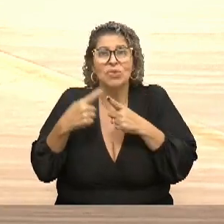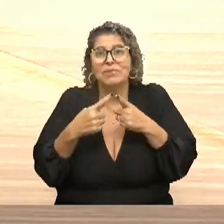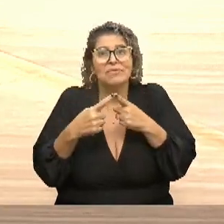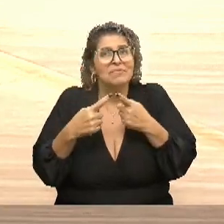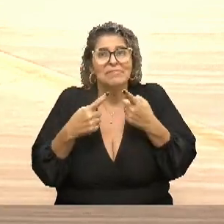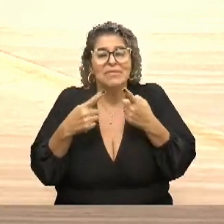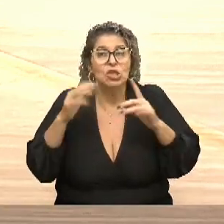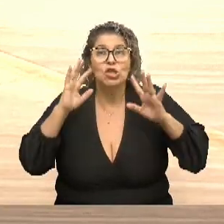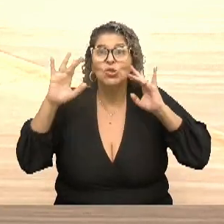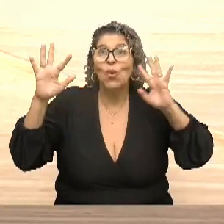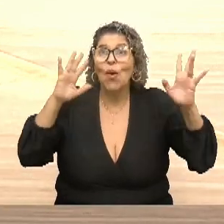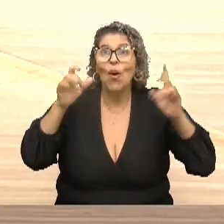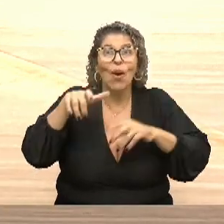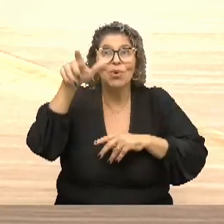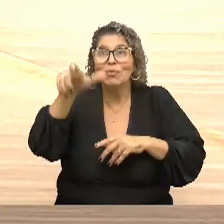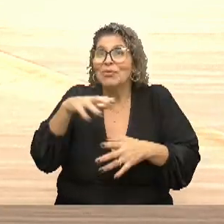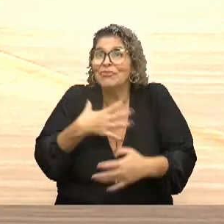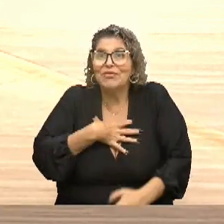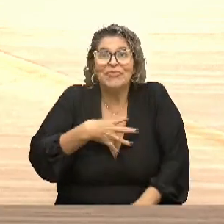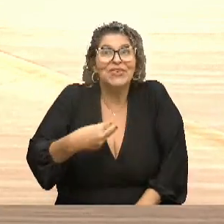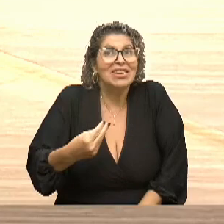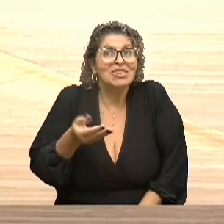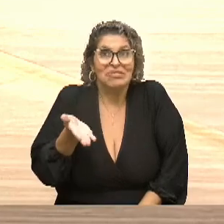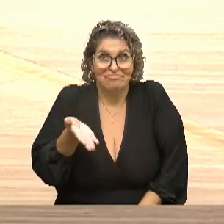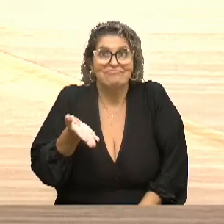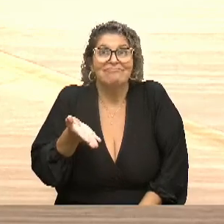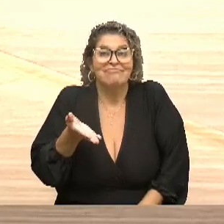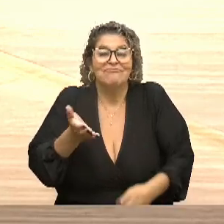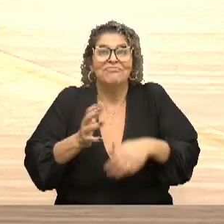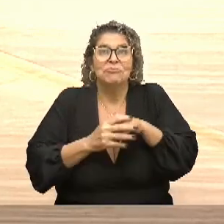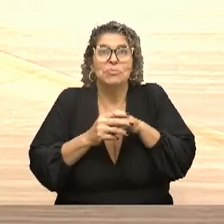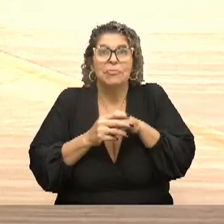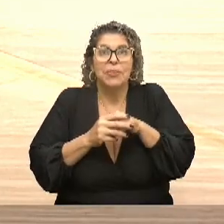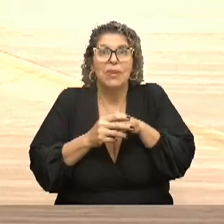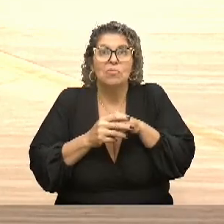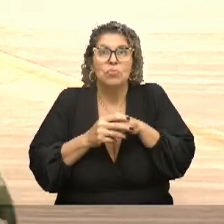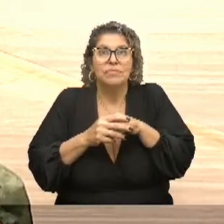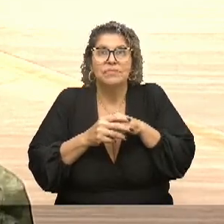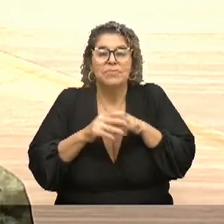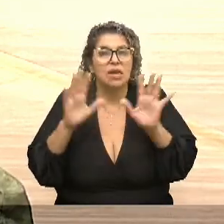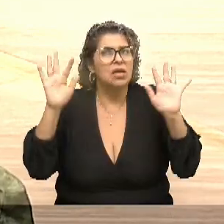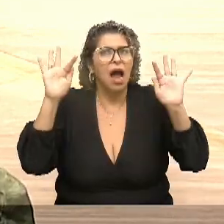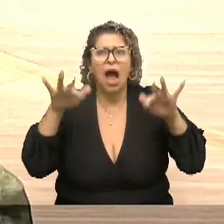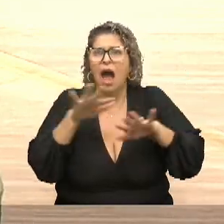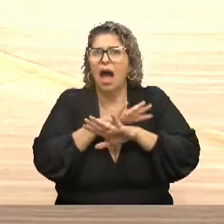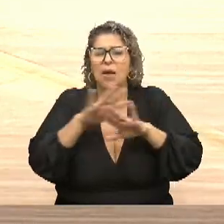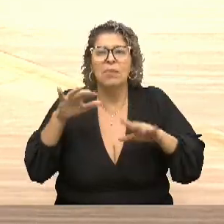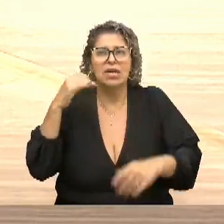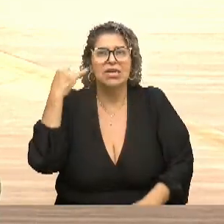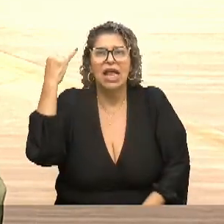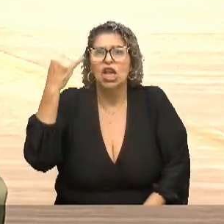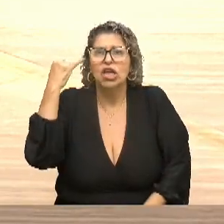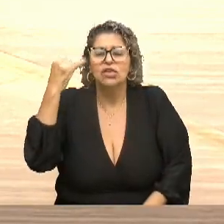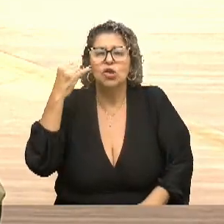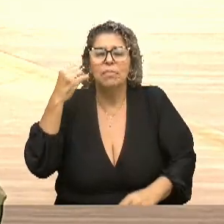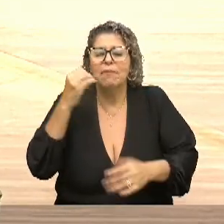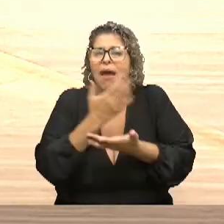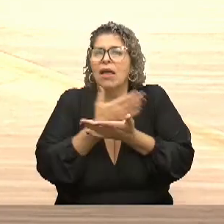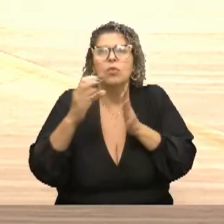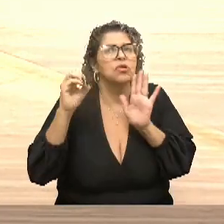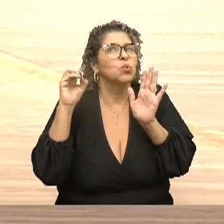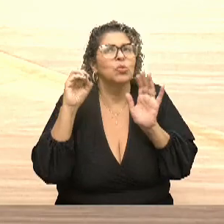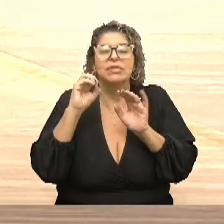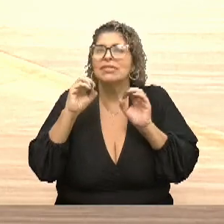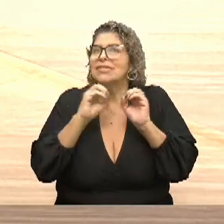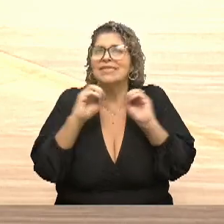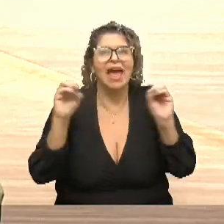normalmente têm sonhos para os filhos. Então, a gente acaba com toda a idealização, a gente começa do zero e pensa assim, eu quero